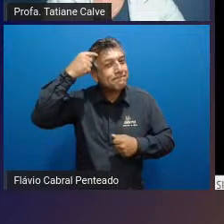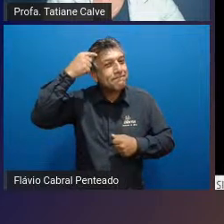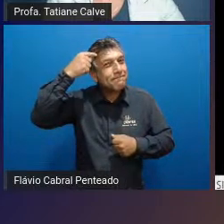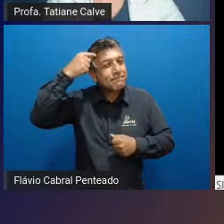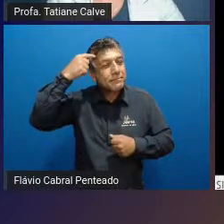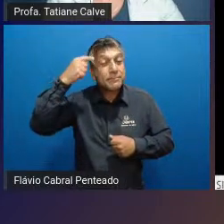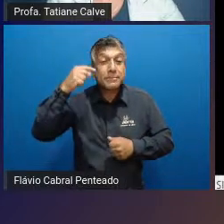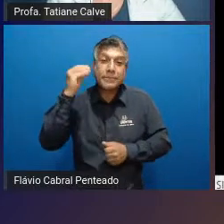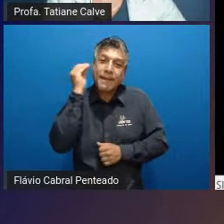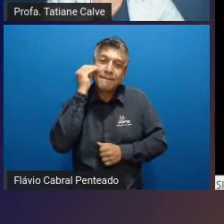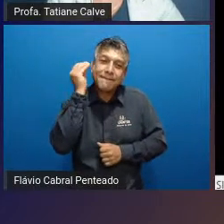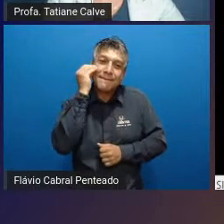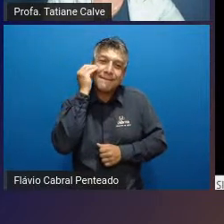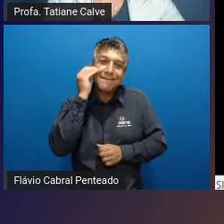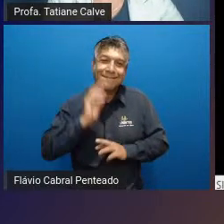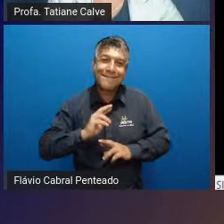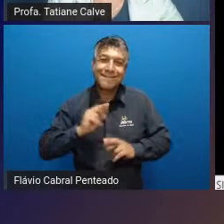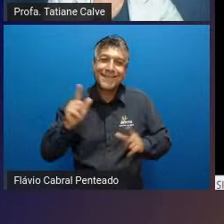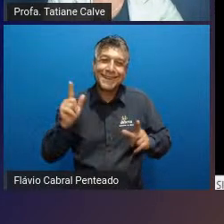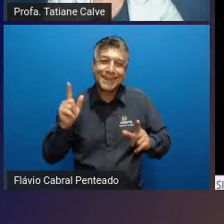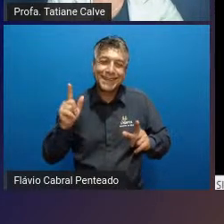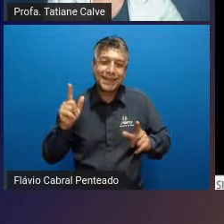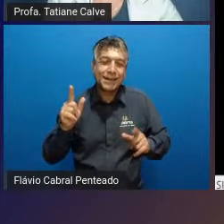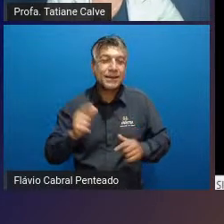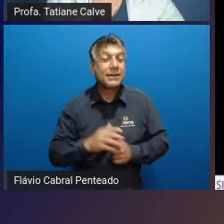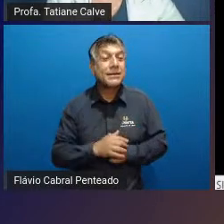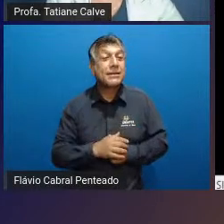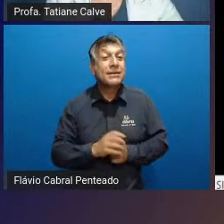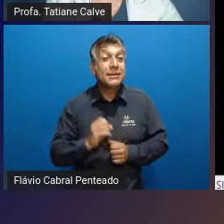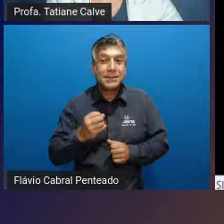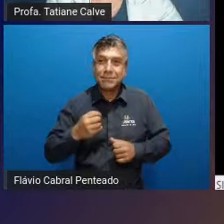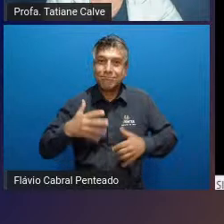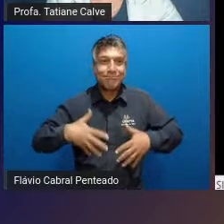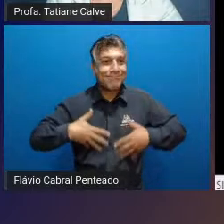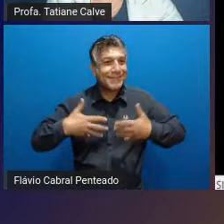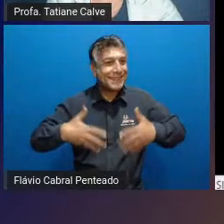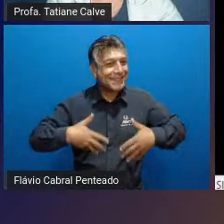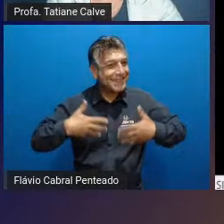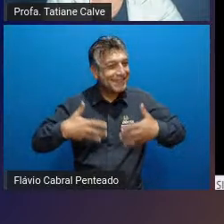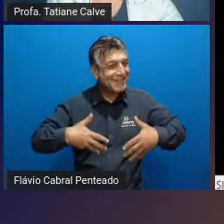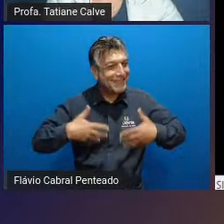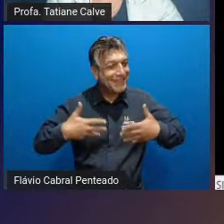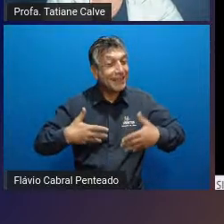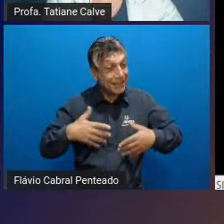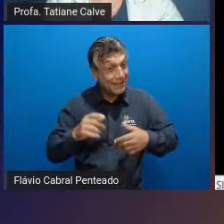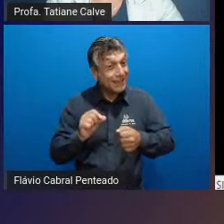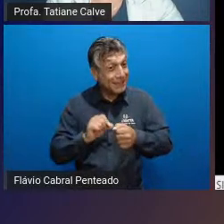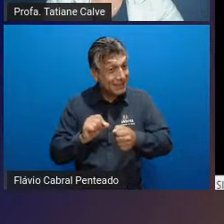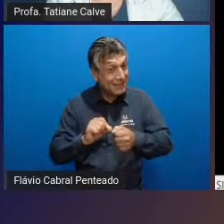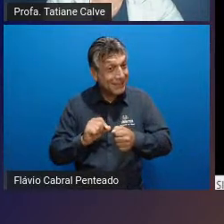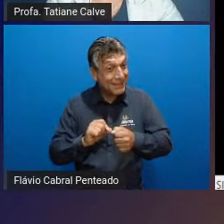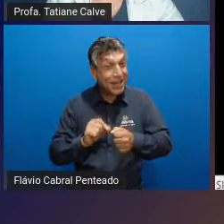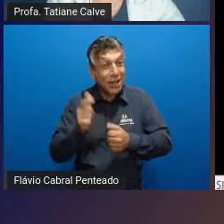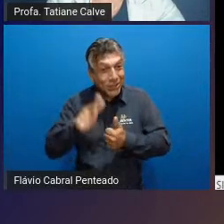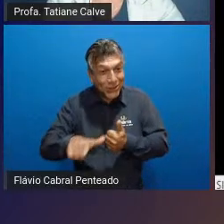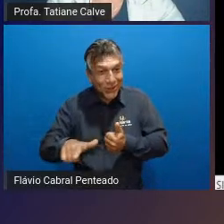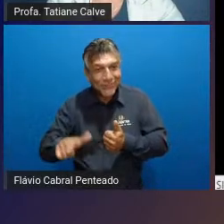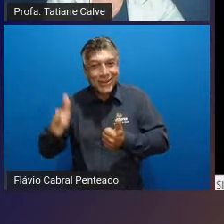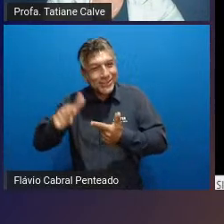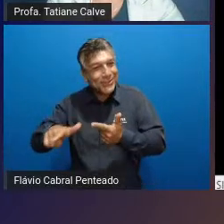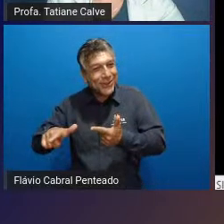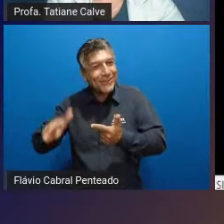experimenta sensações e ela é motivada a realizar novamente essa atividade